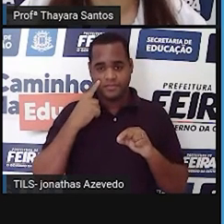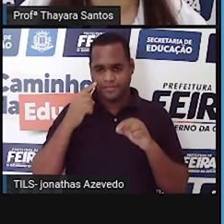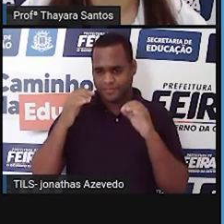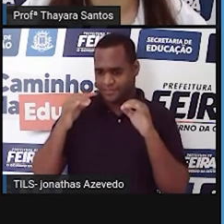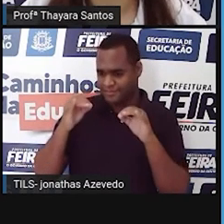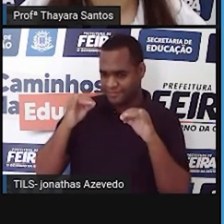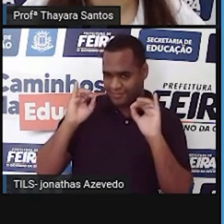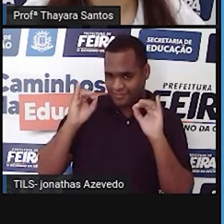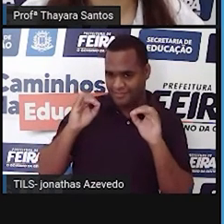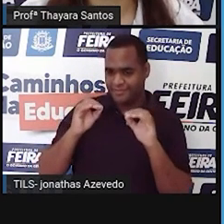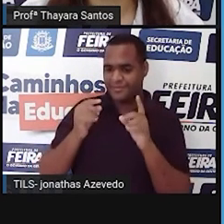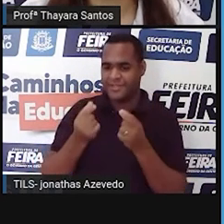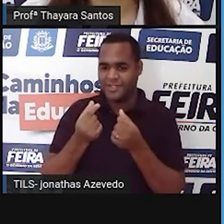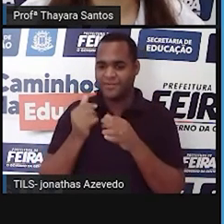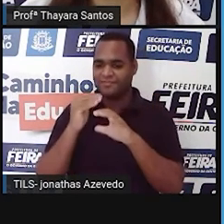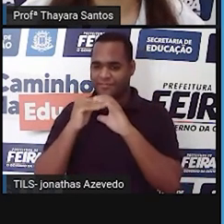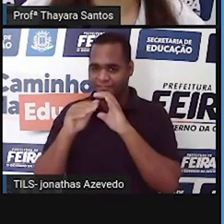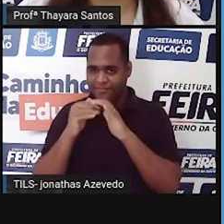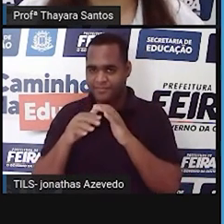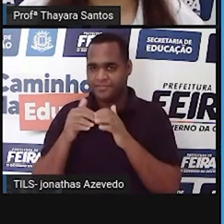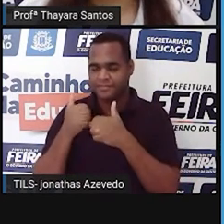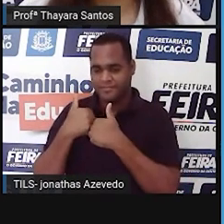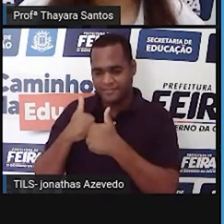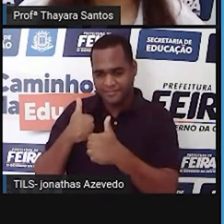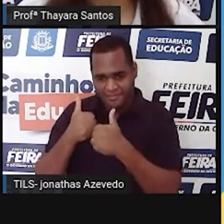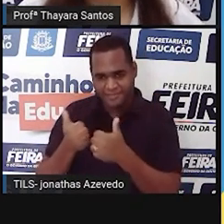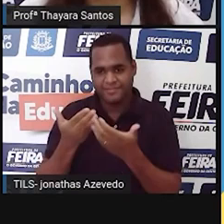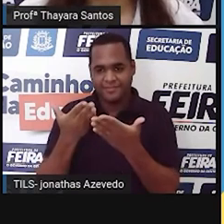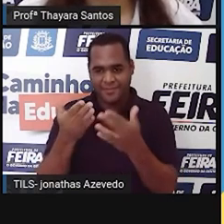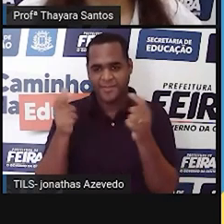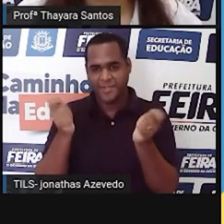lá no Pantanal pode seguir a Xalana Esperança